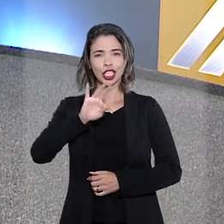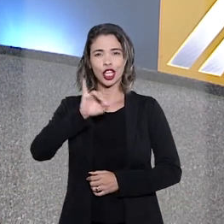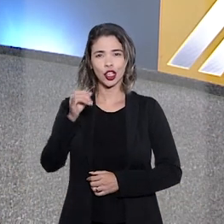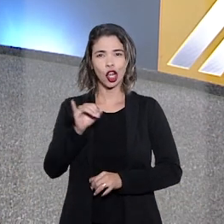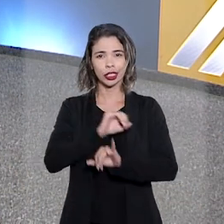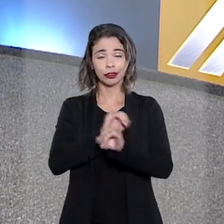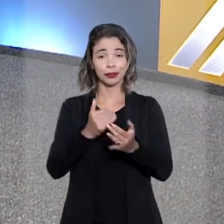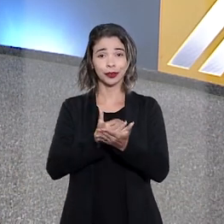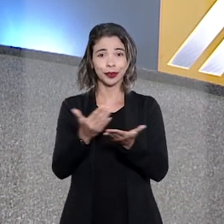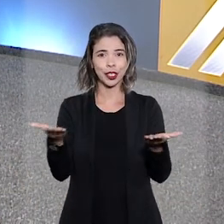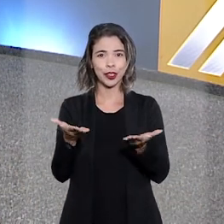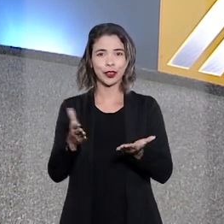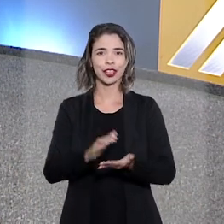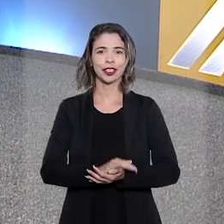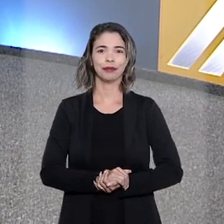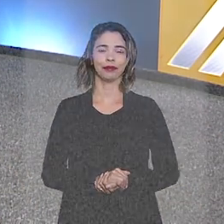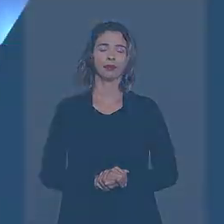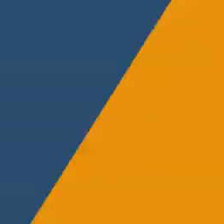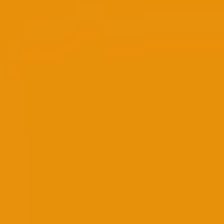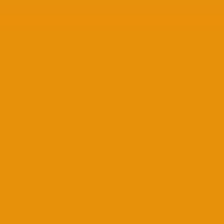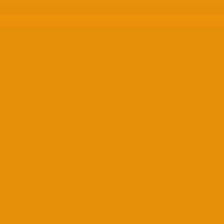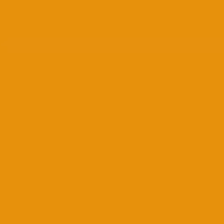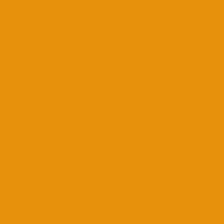STJ Notícias começa agora.